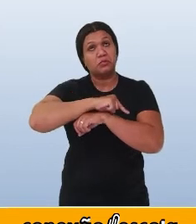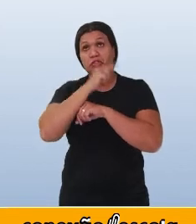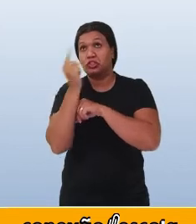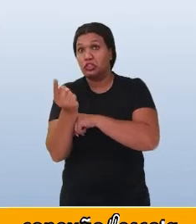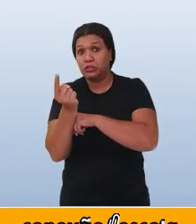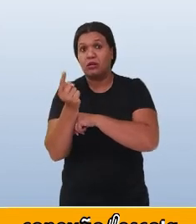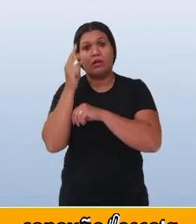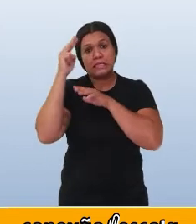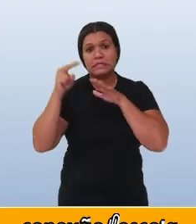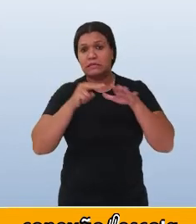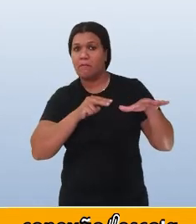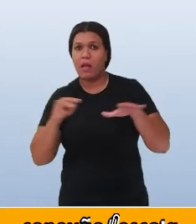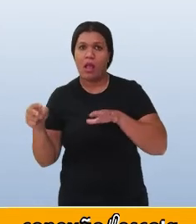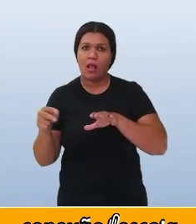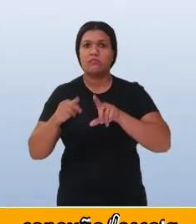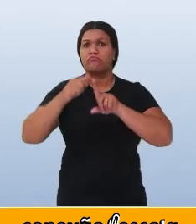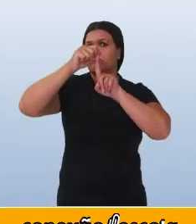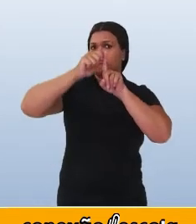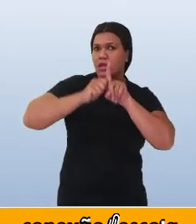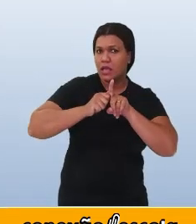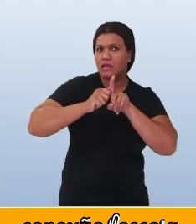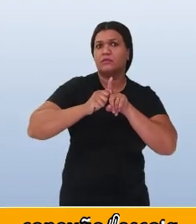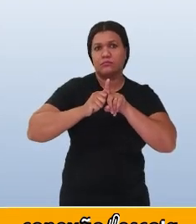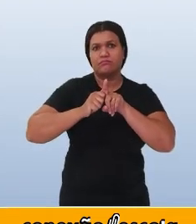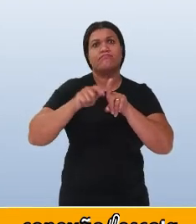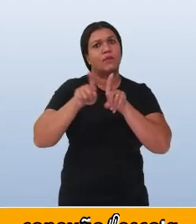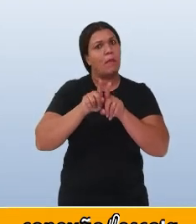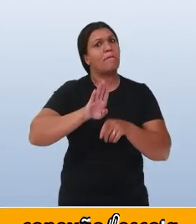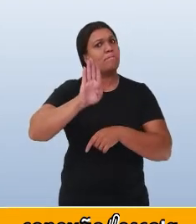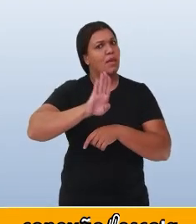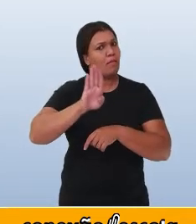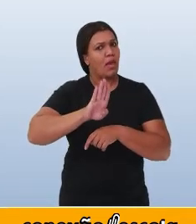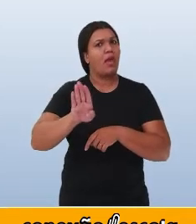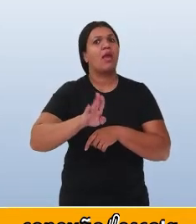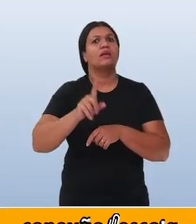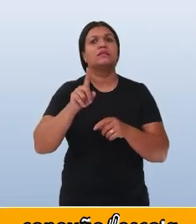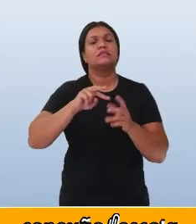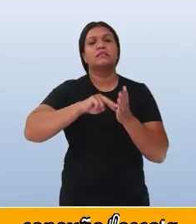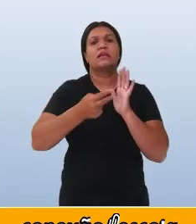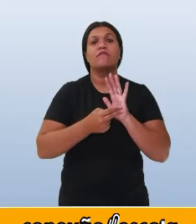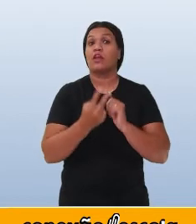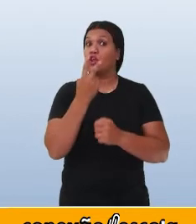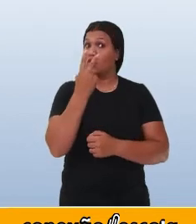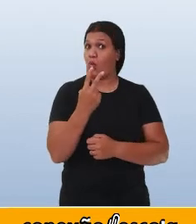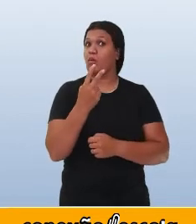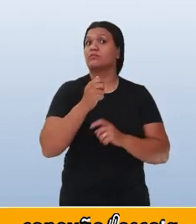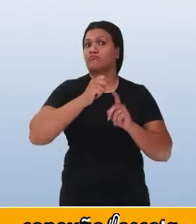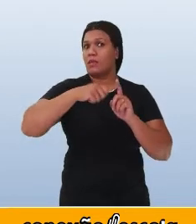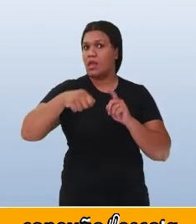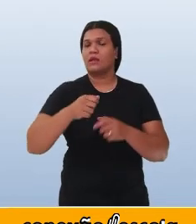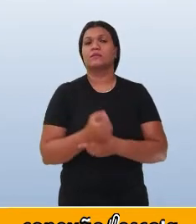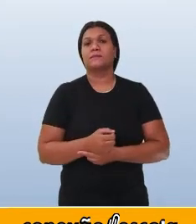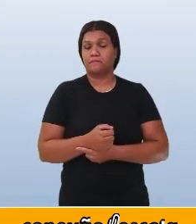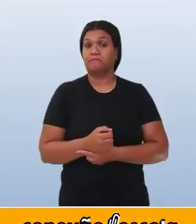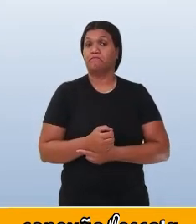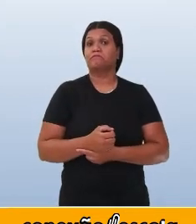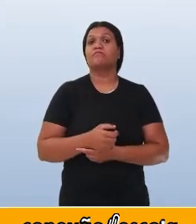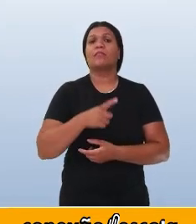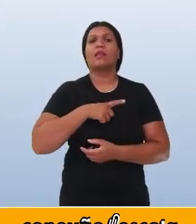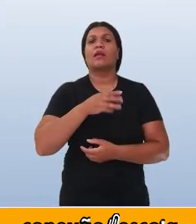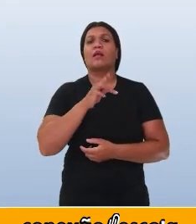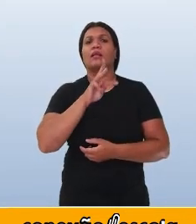semanas, meses, bimestres que correspondem a dois meses, trimestres que